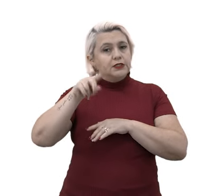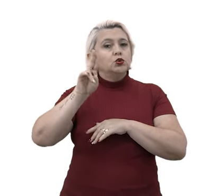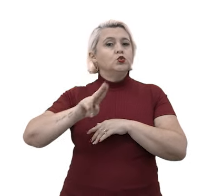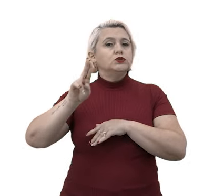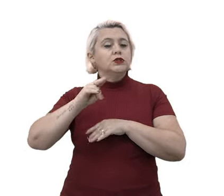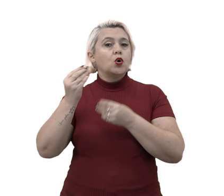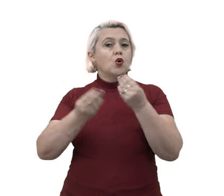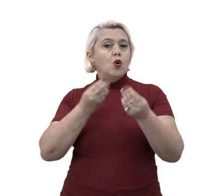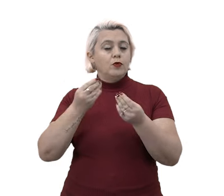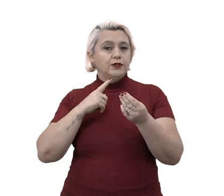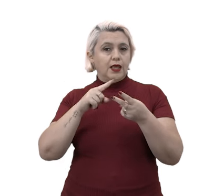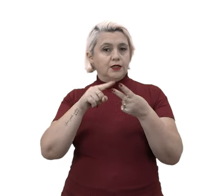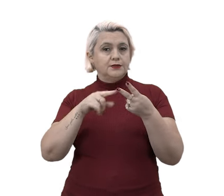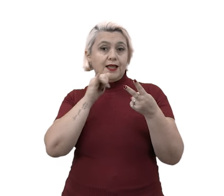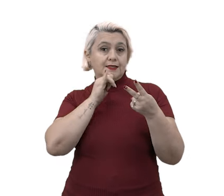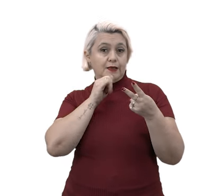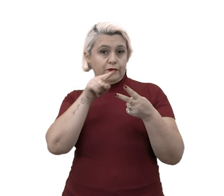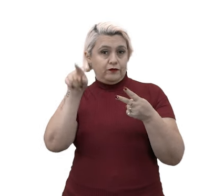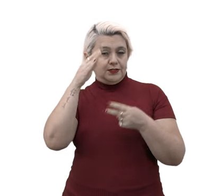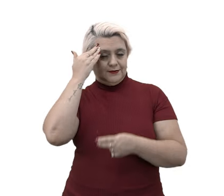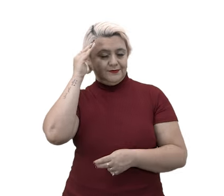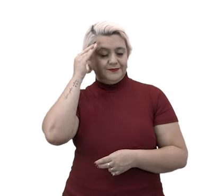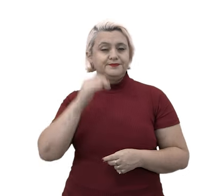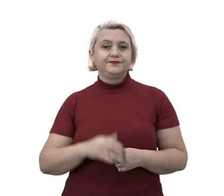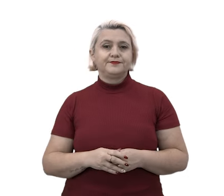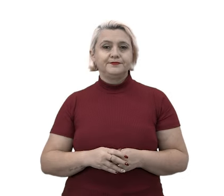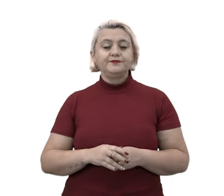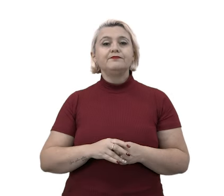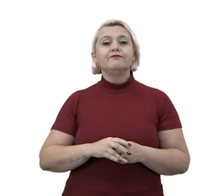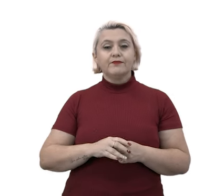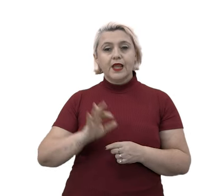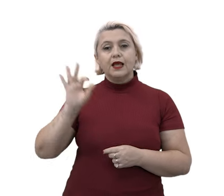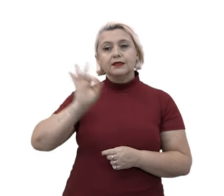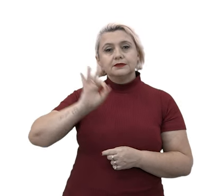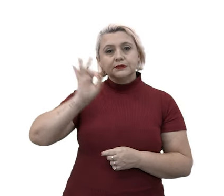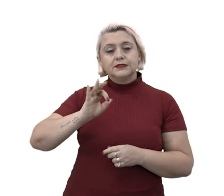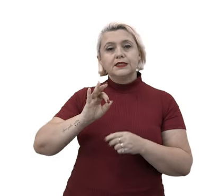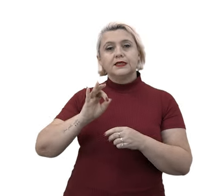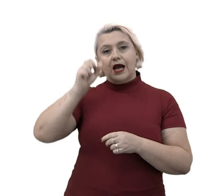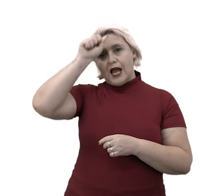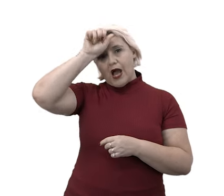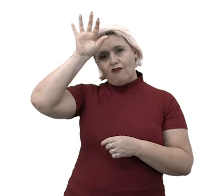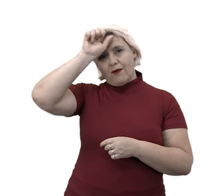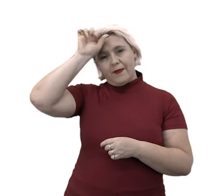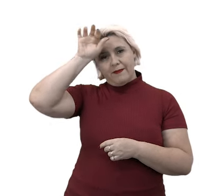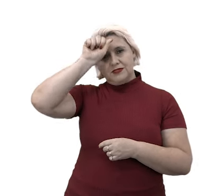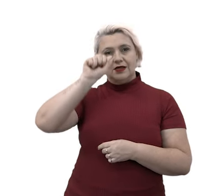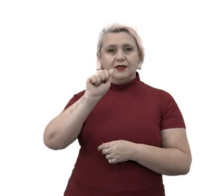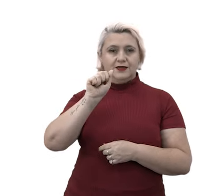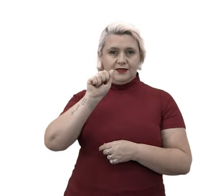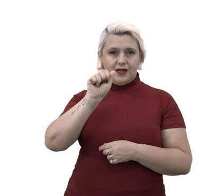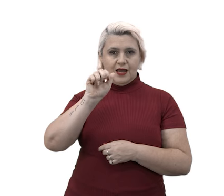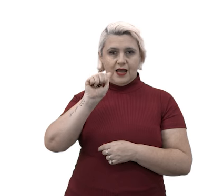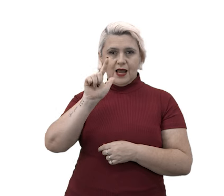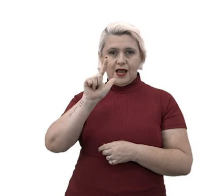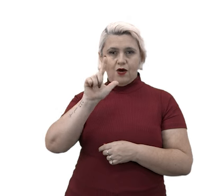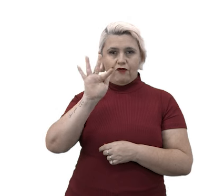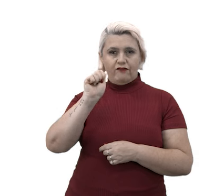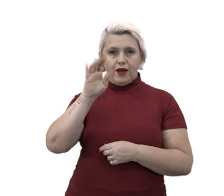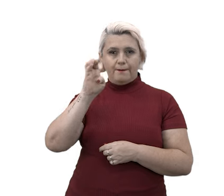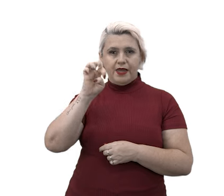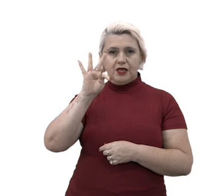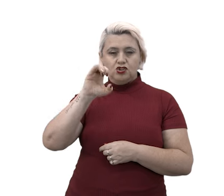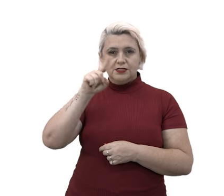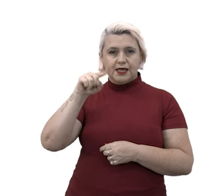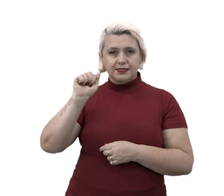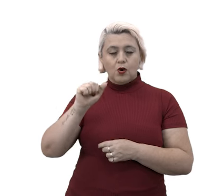comprovação para vocês entenderem. Trouxe dois exemplos para vocês. A taxa de alfabetização no Brasil aumentou 15% na última